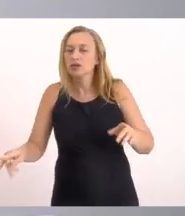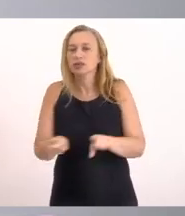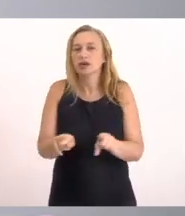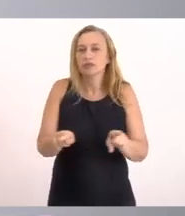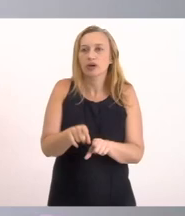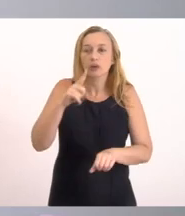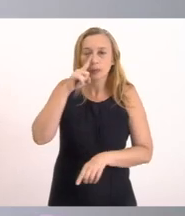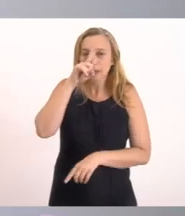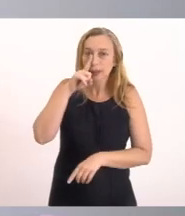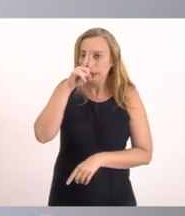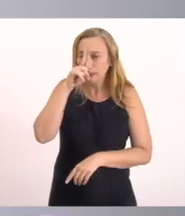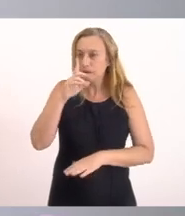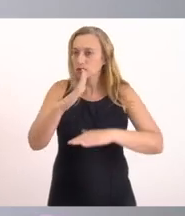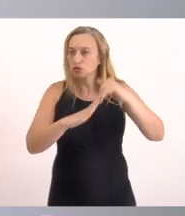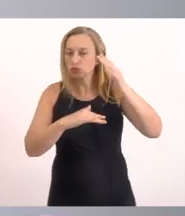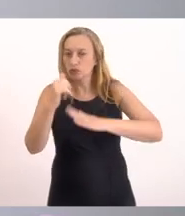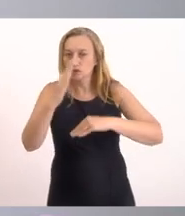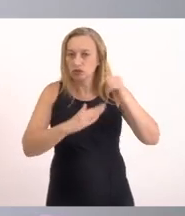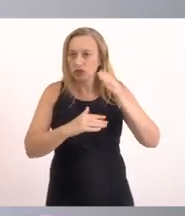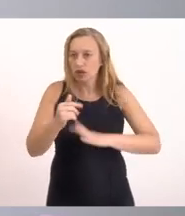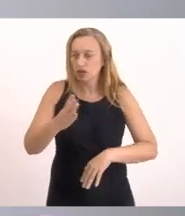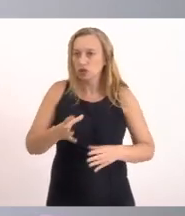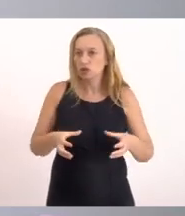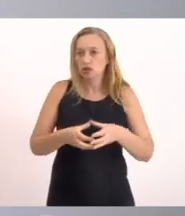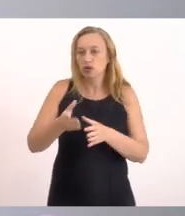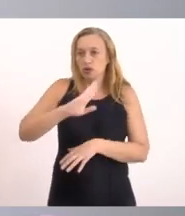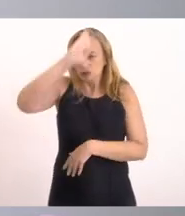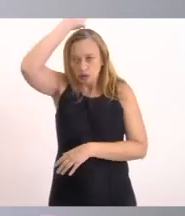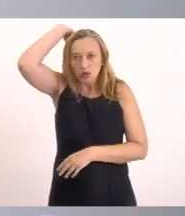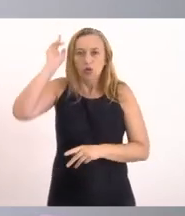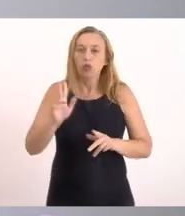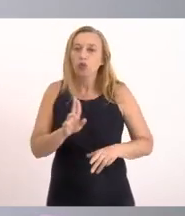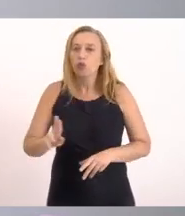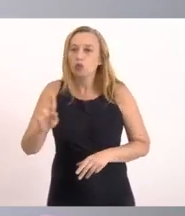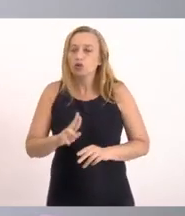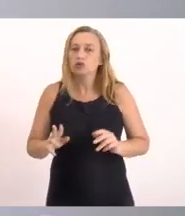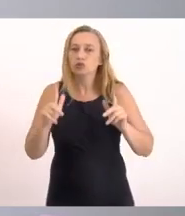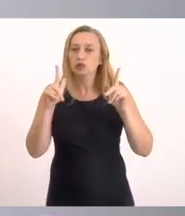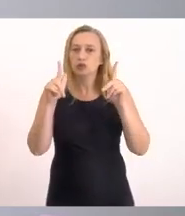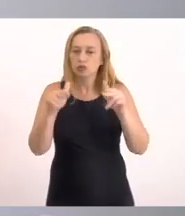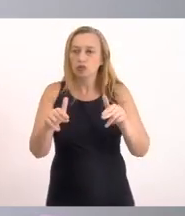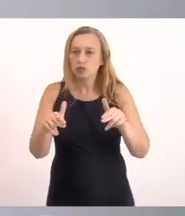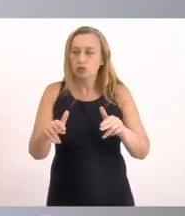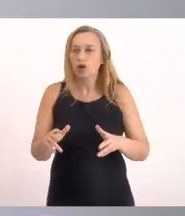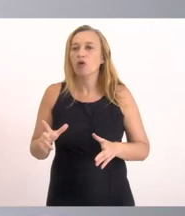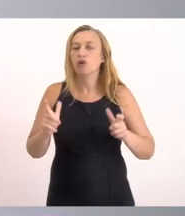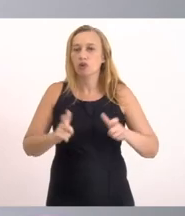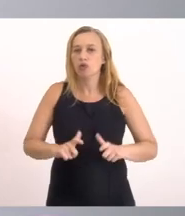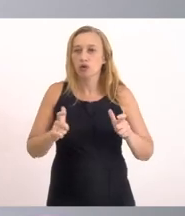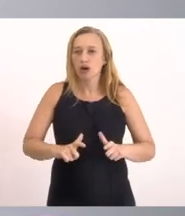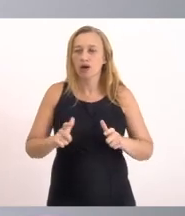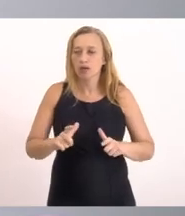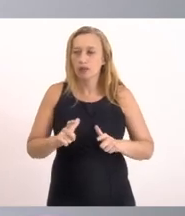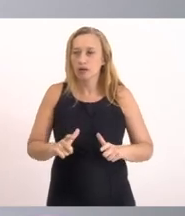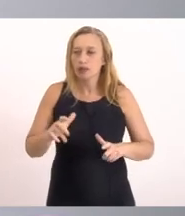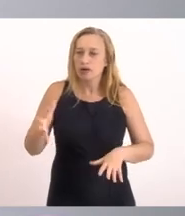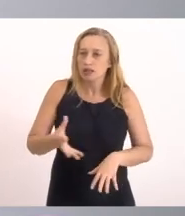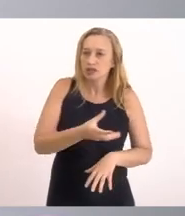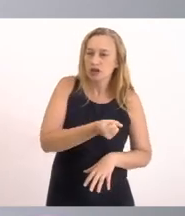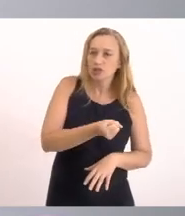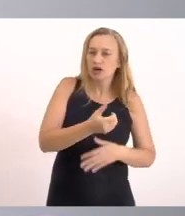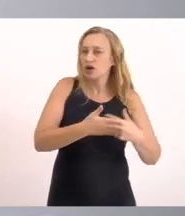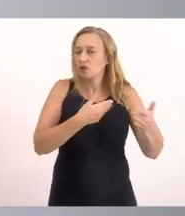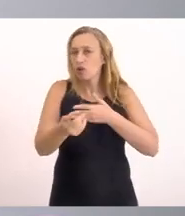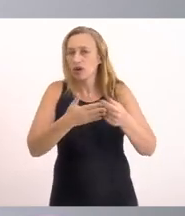morte Dos profissionais Do corpo de bombeiros Que utiliza esse mesmo canal Para fazer o socorro Aos banhistas Ou